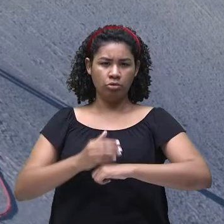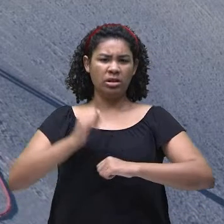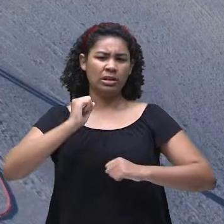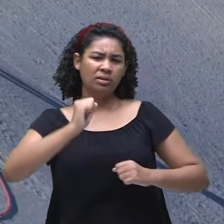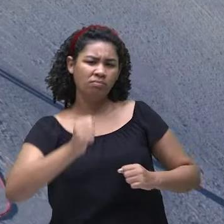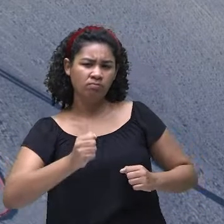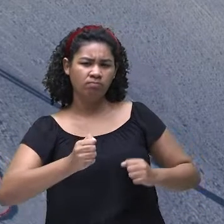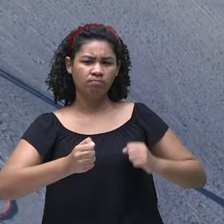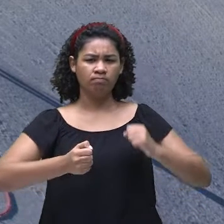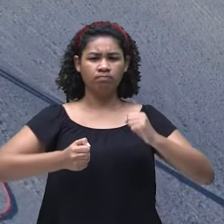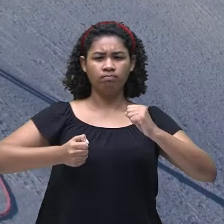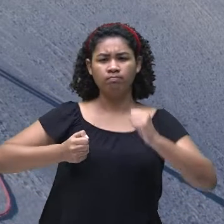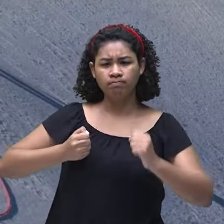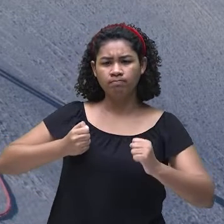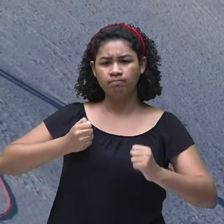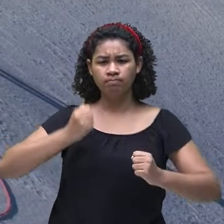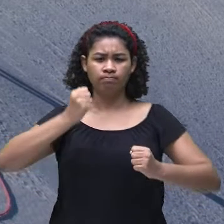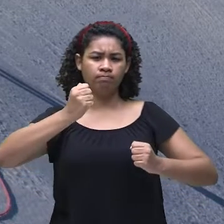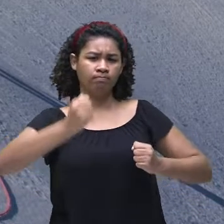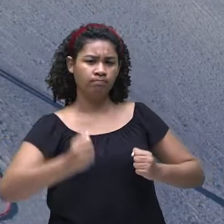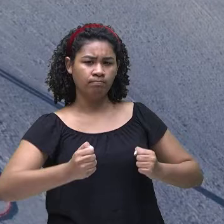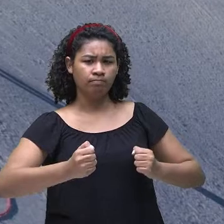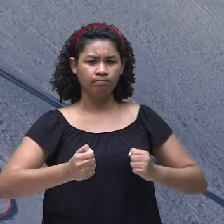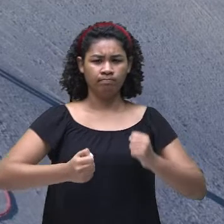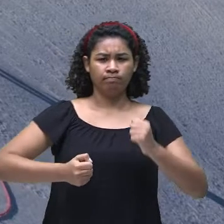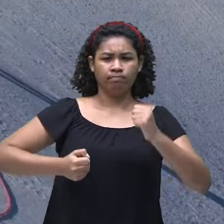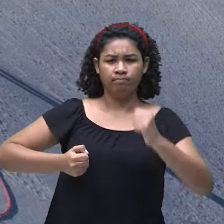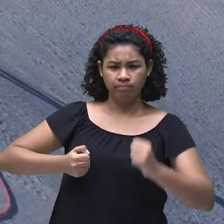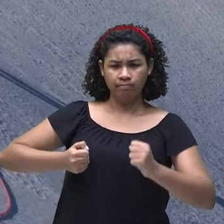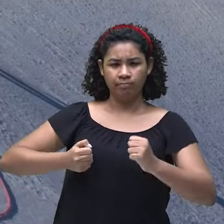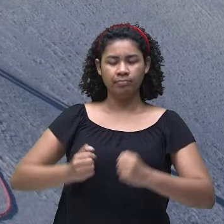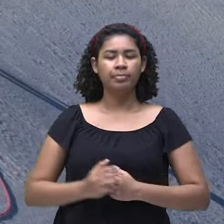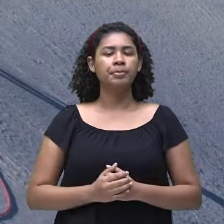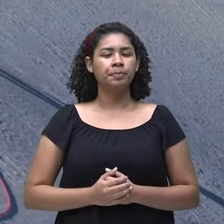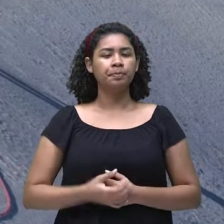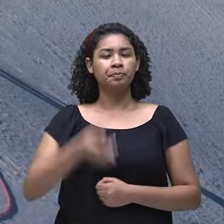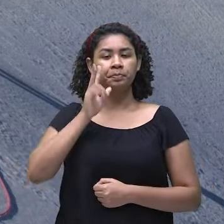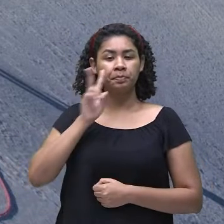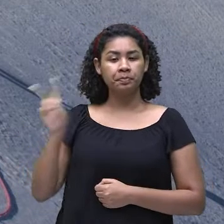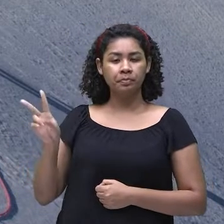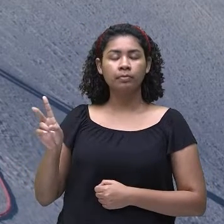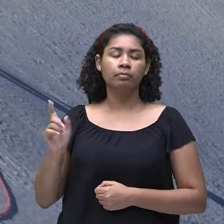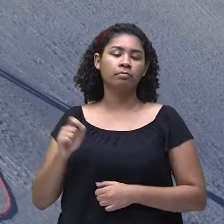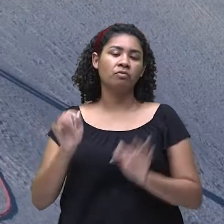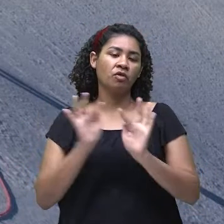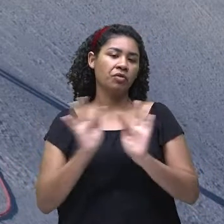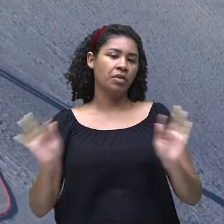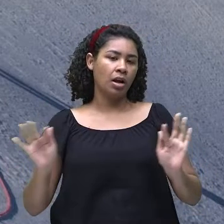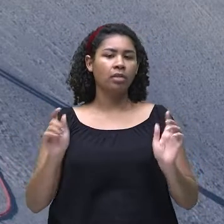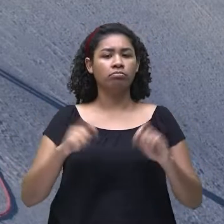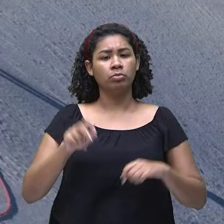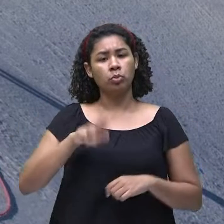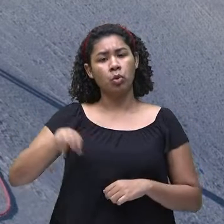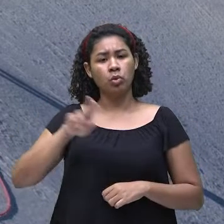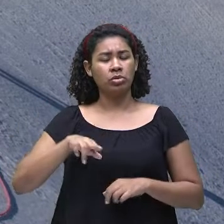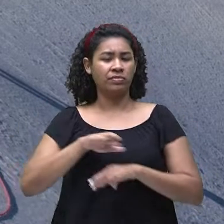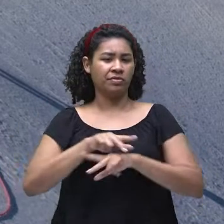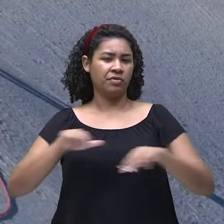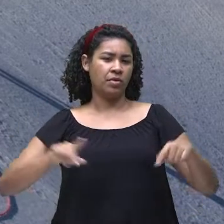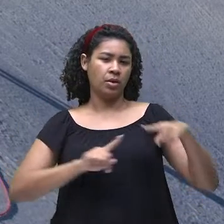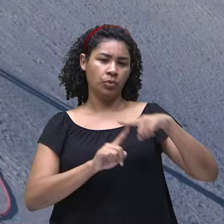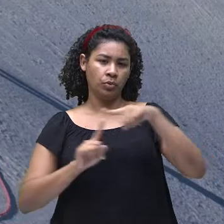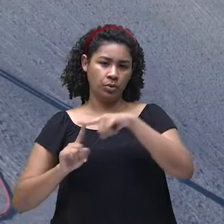uma pessoa. Então, nós poderíamos formar a frase, né? Eles podem. They can climb mountains.